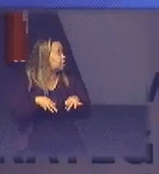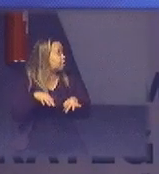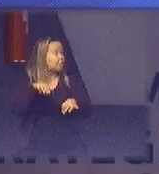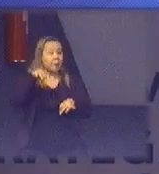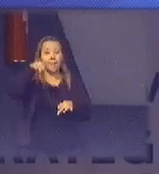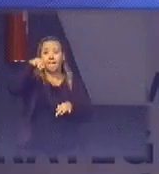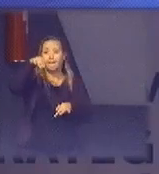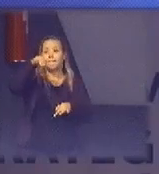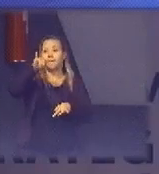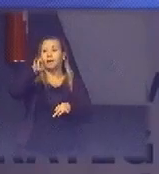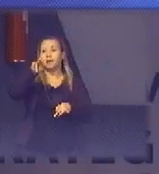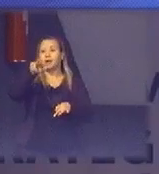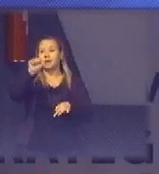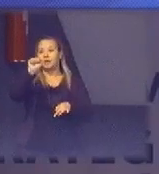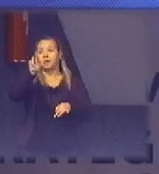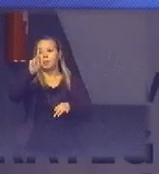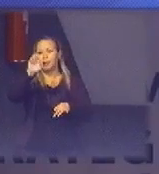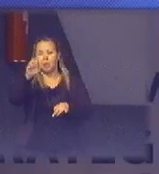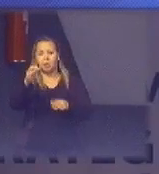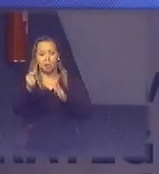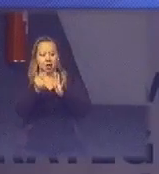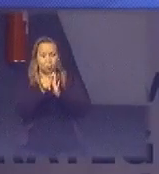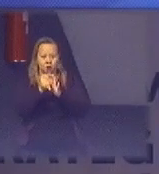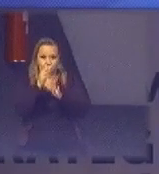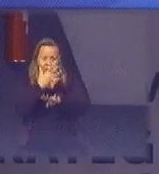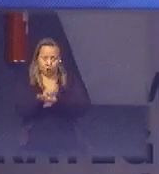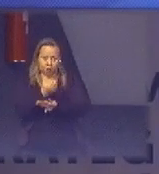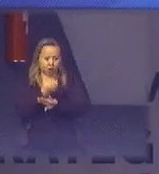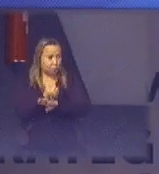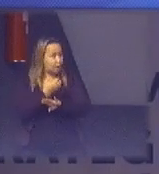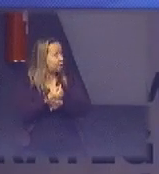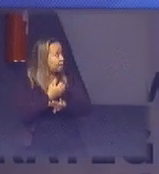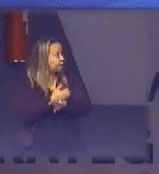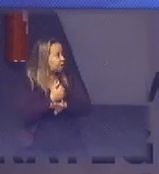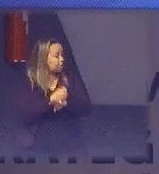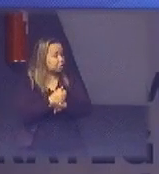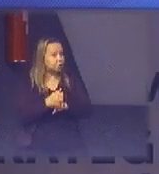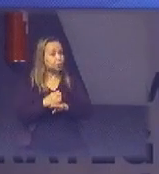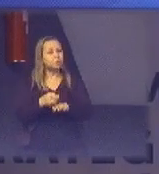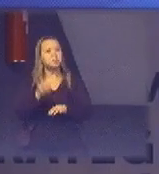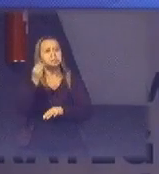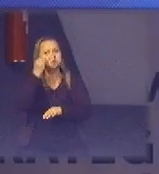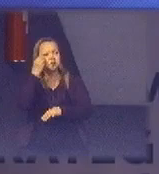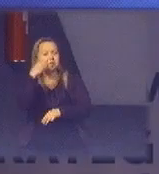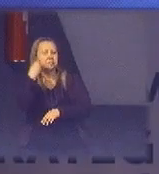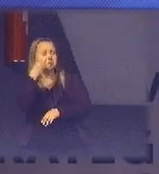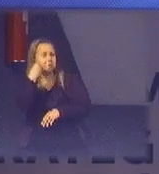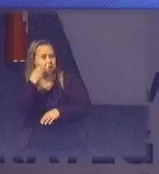e resíduo eletrônico o Minari é aplicativo a gente está já na fase de testes